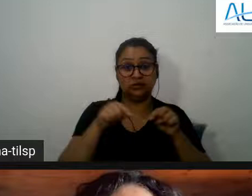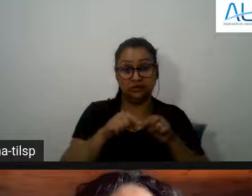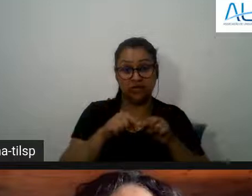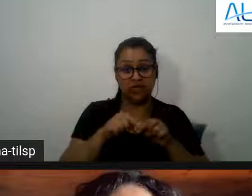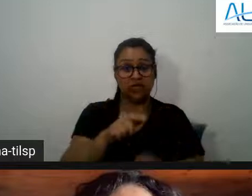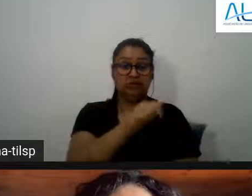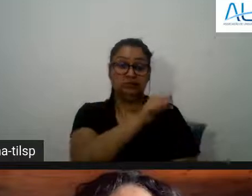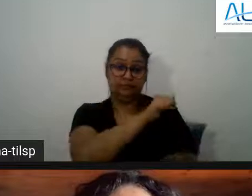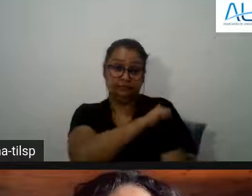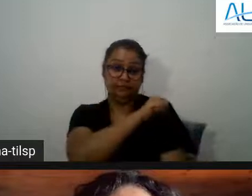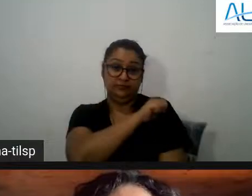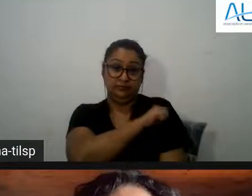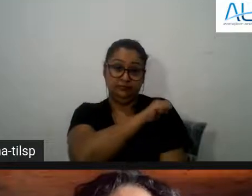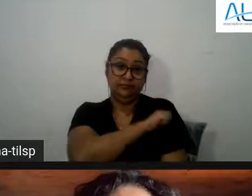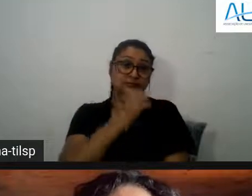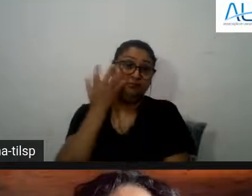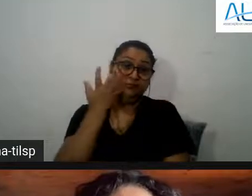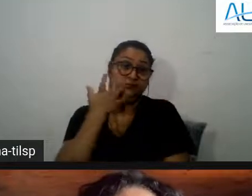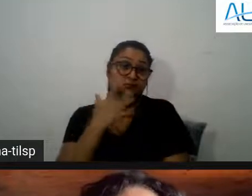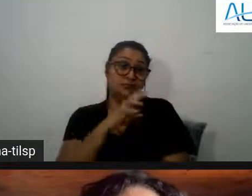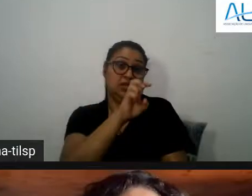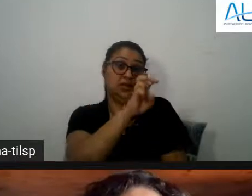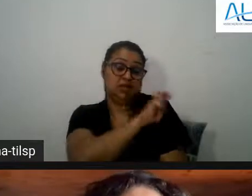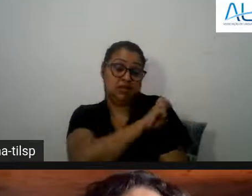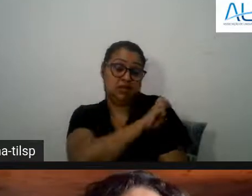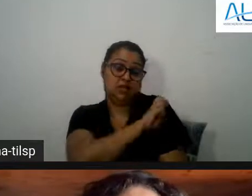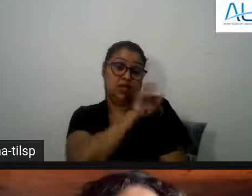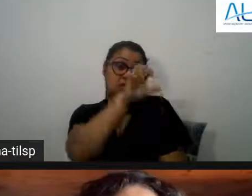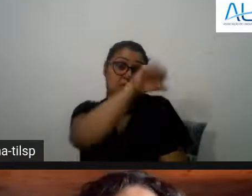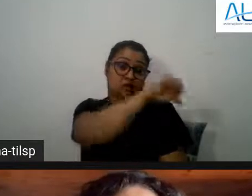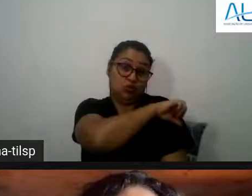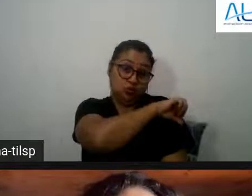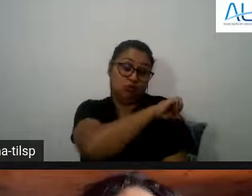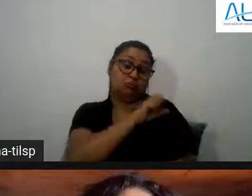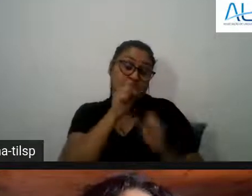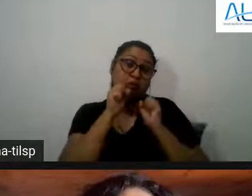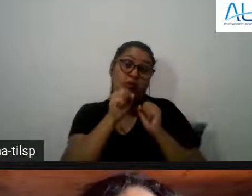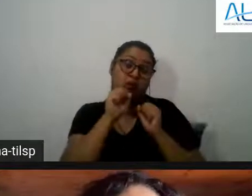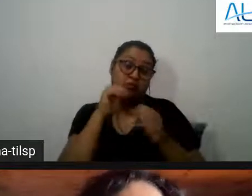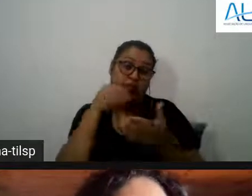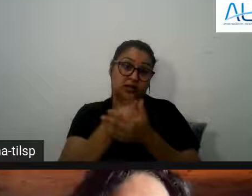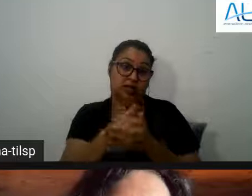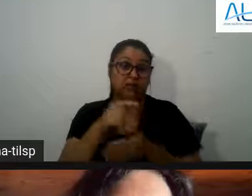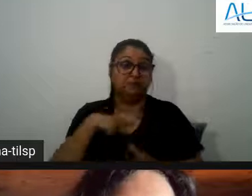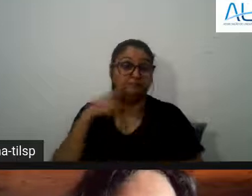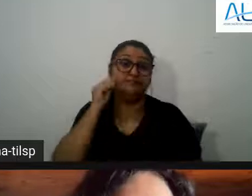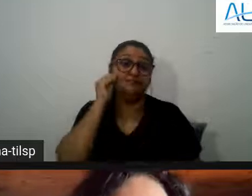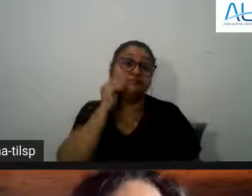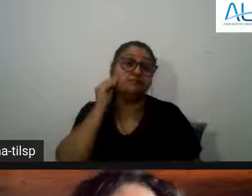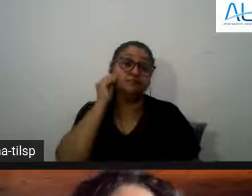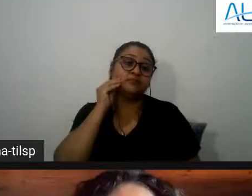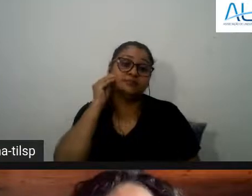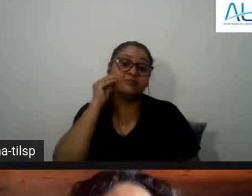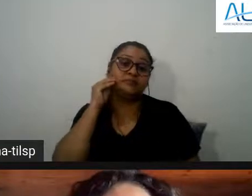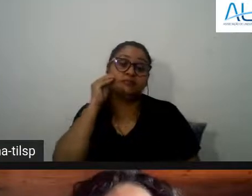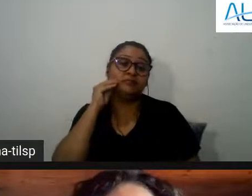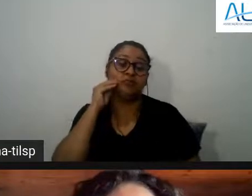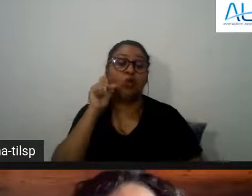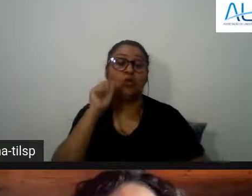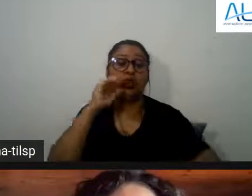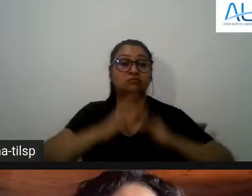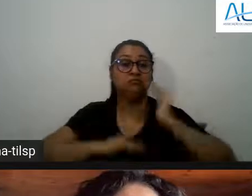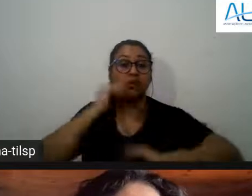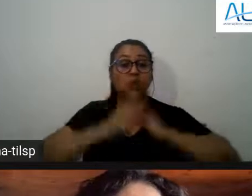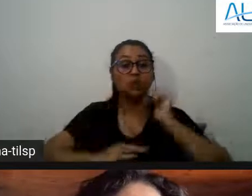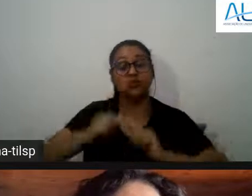crianças da quinta sexta ou sétima série mas também podemos falar da própria experiência desta questão do que é que é construção de conhecimento